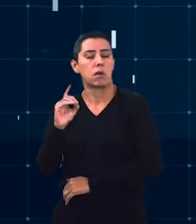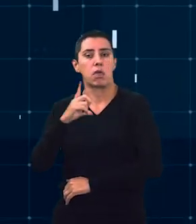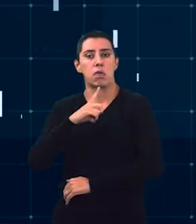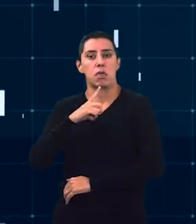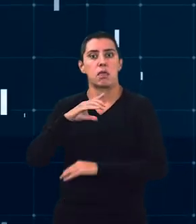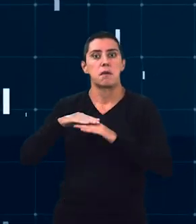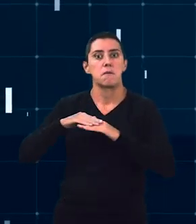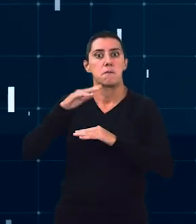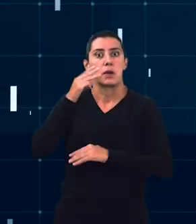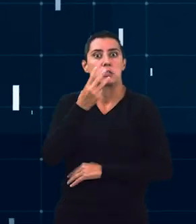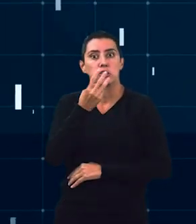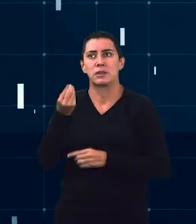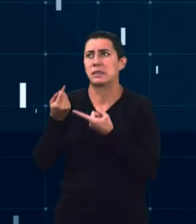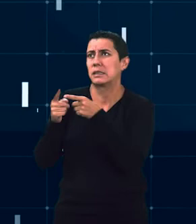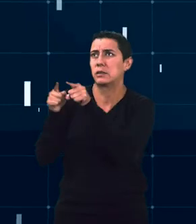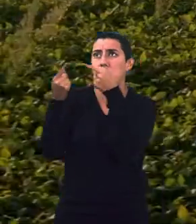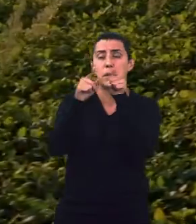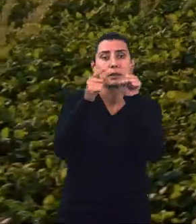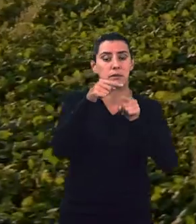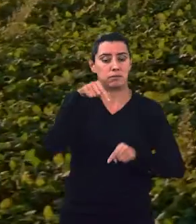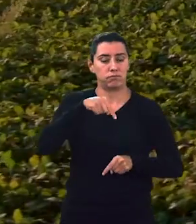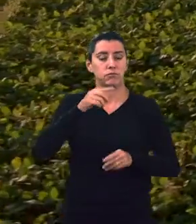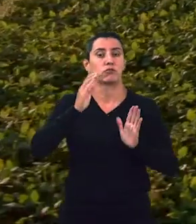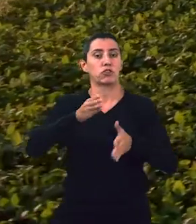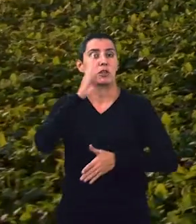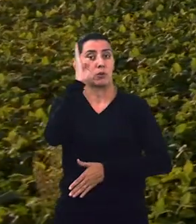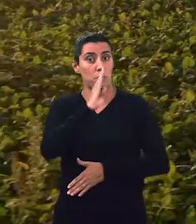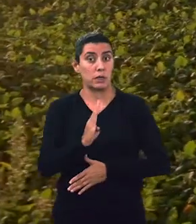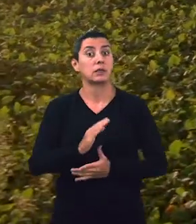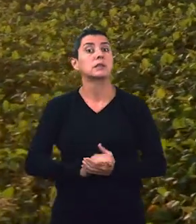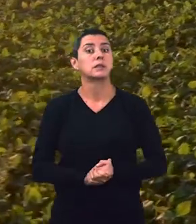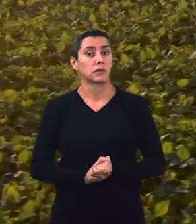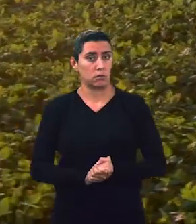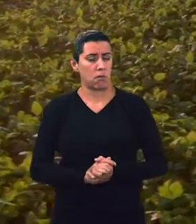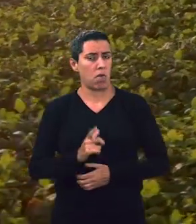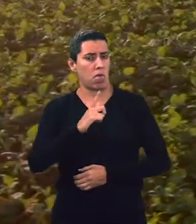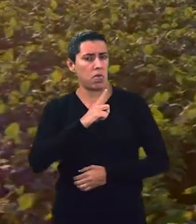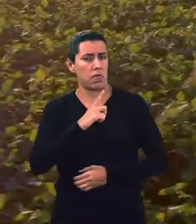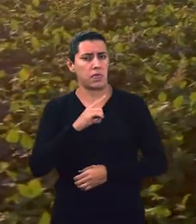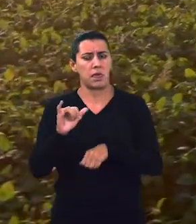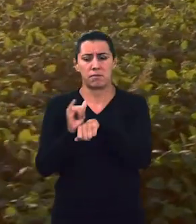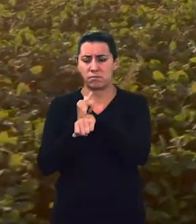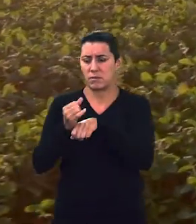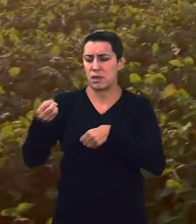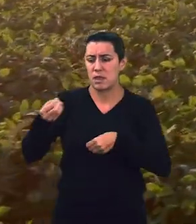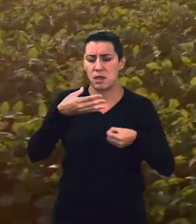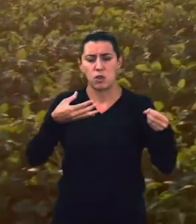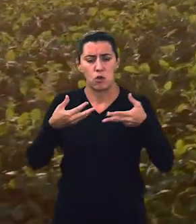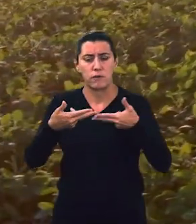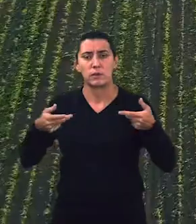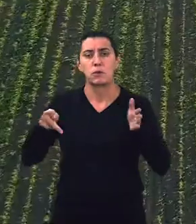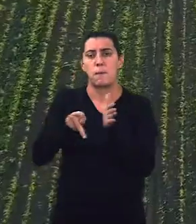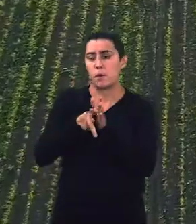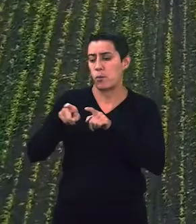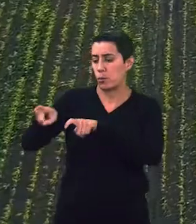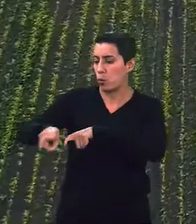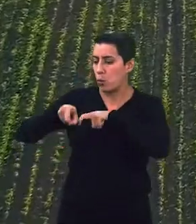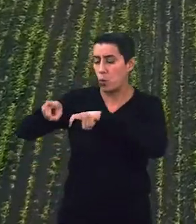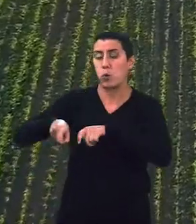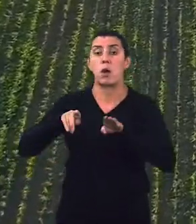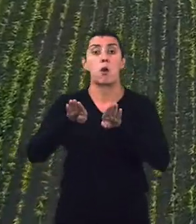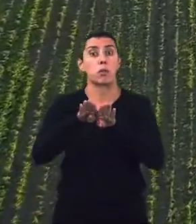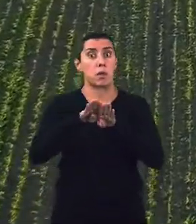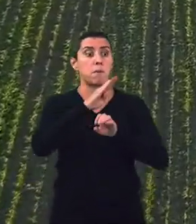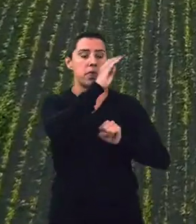ecossistema de nuvem da Huawei no país. Também trouxemos inovações com sustentabilidade para o agronegócio e para a indústria,